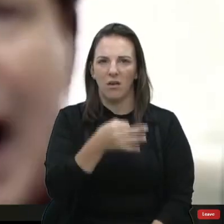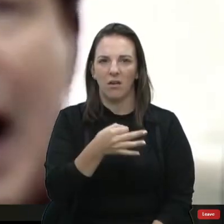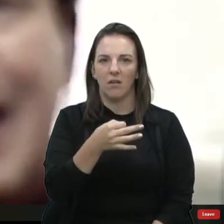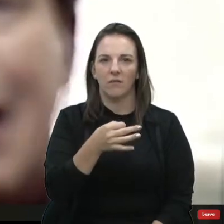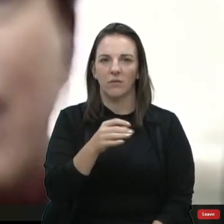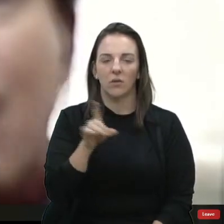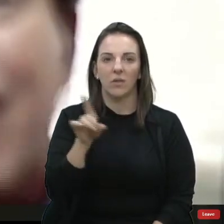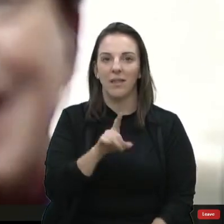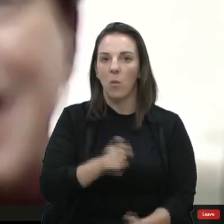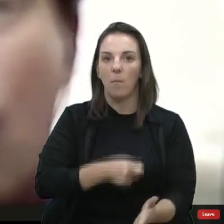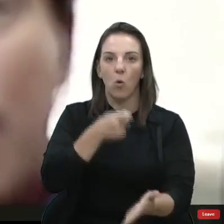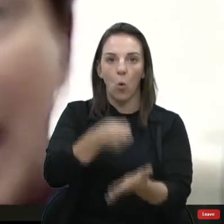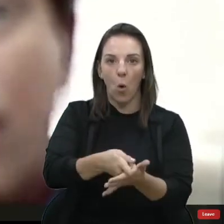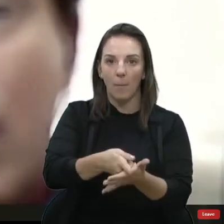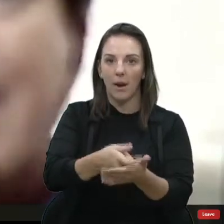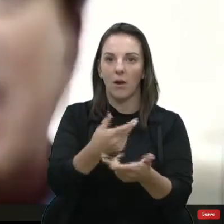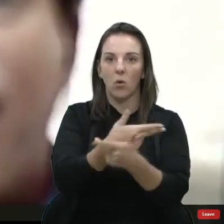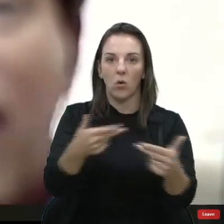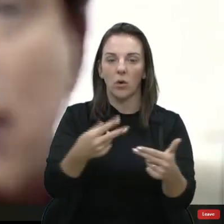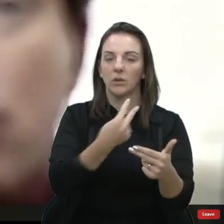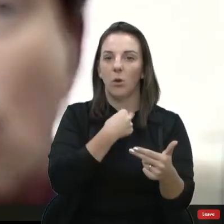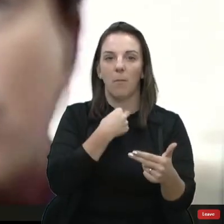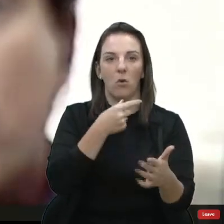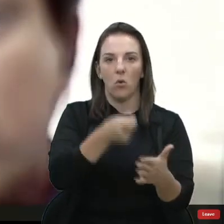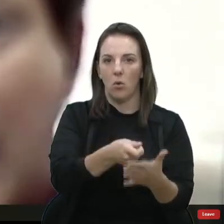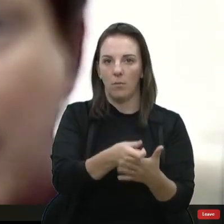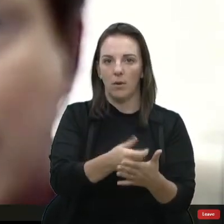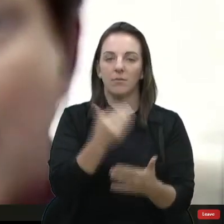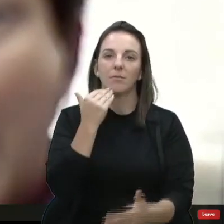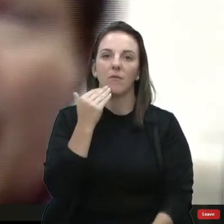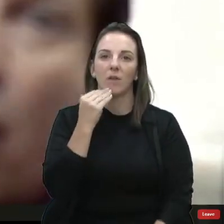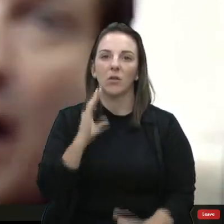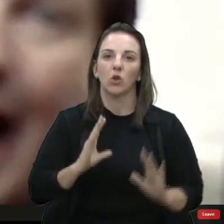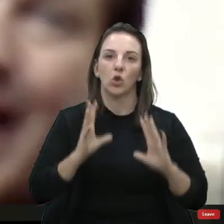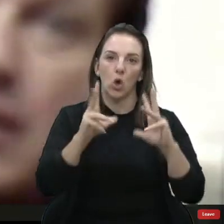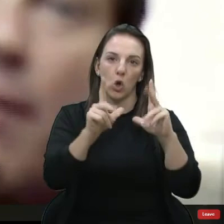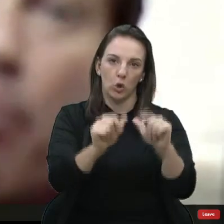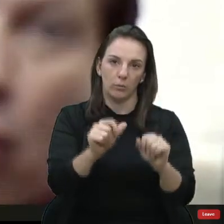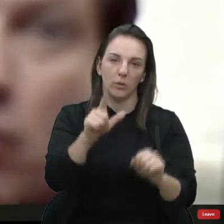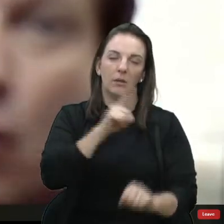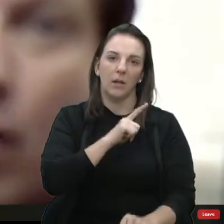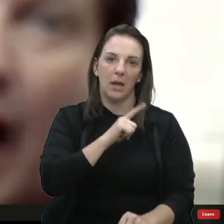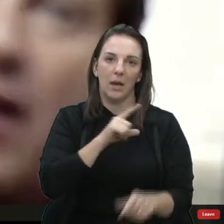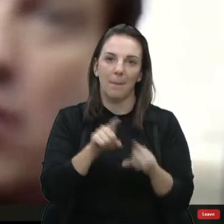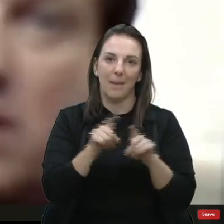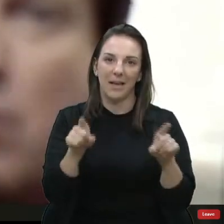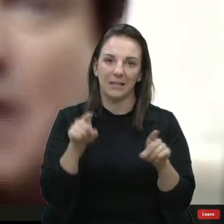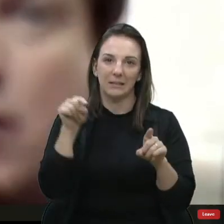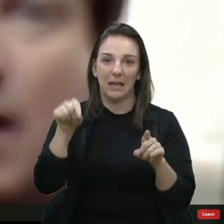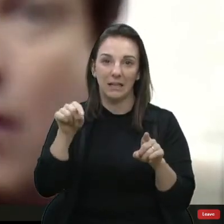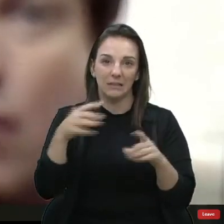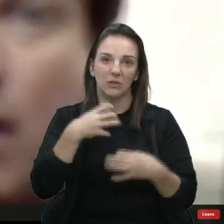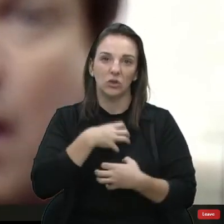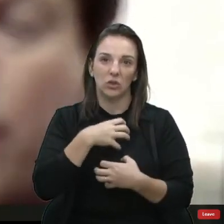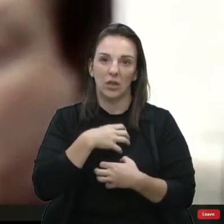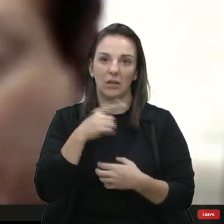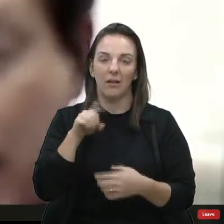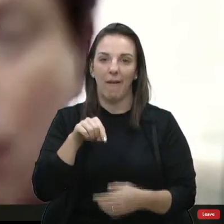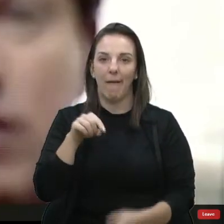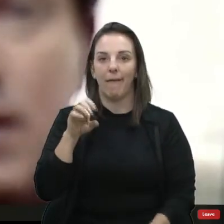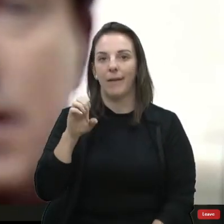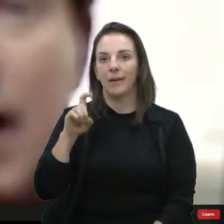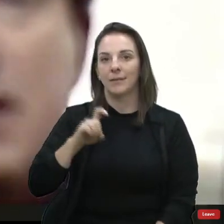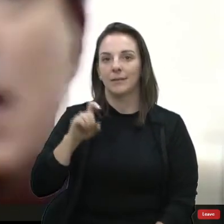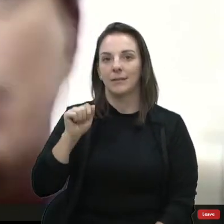cobrar aquilo que não tem que ser cobrado. Defeito todo mundo tem. Agora, a esse ponto, aí nós estamos exagerando. Porque,